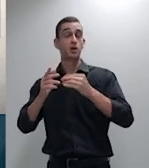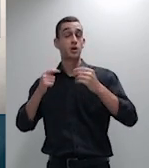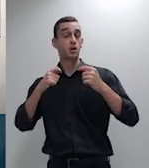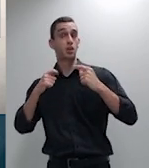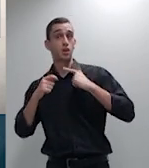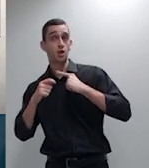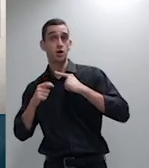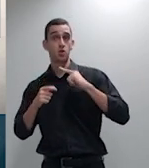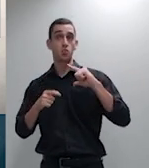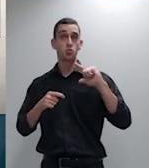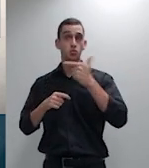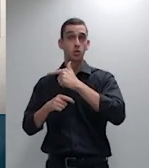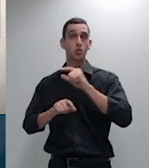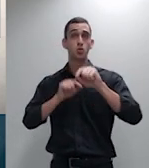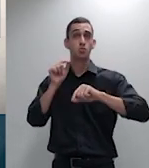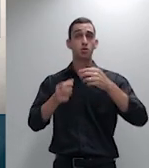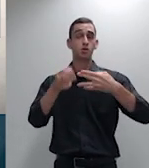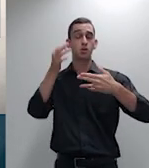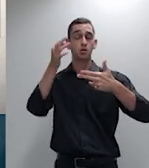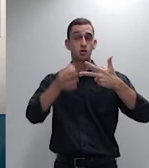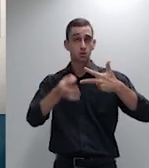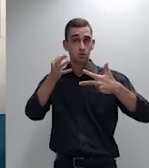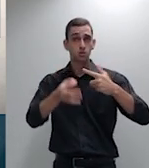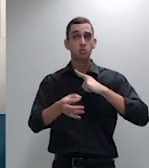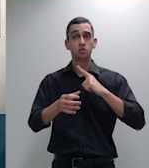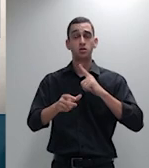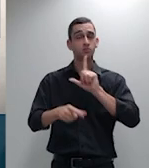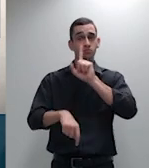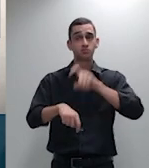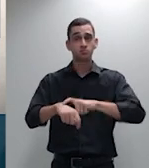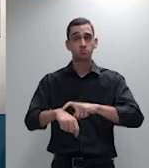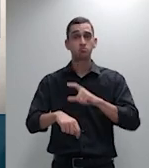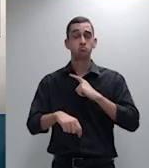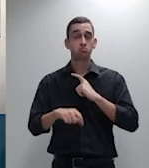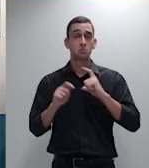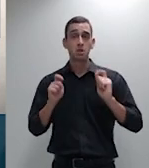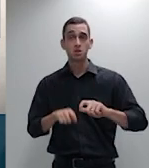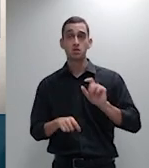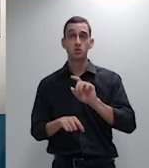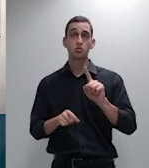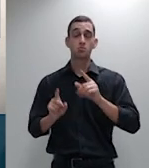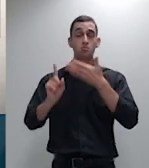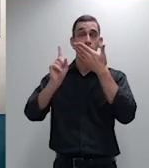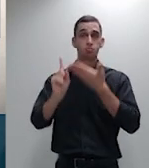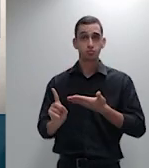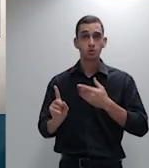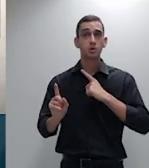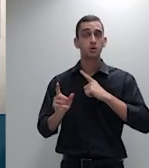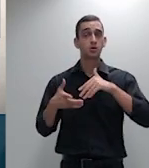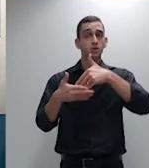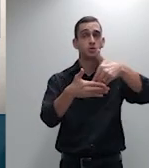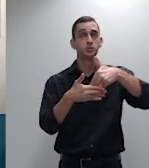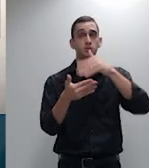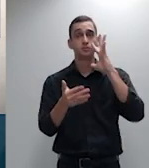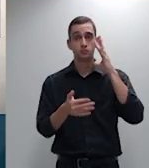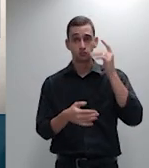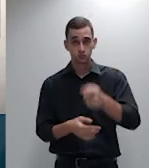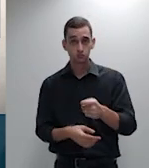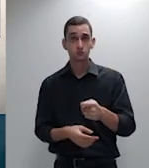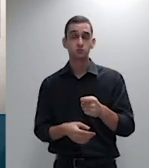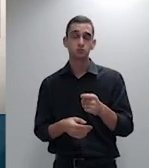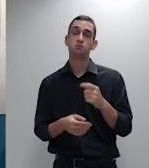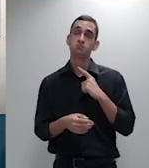entre o falecido e a ré e o acórdão rescindendo houvesse examinado também essa questão